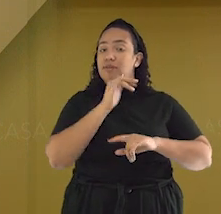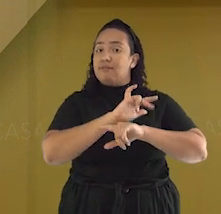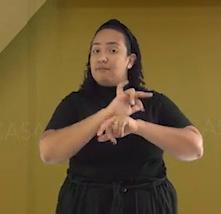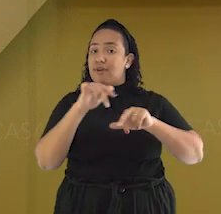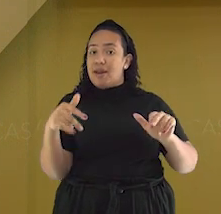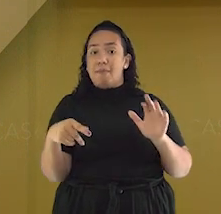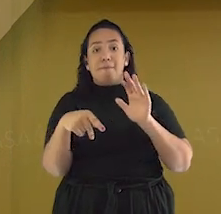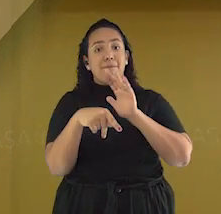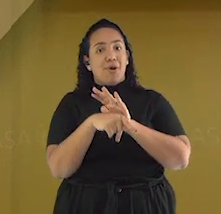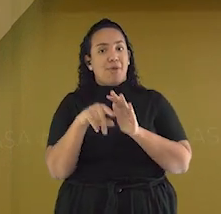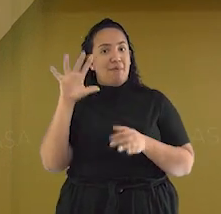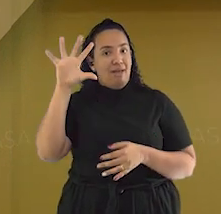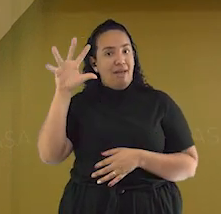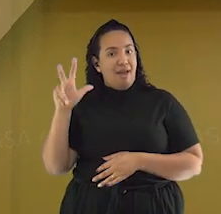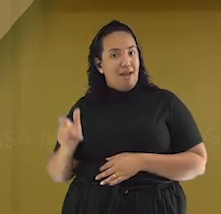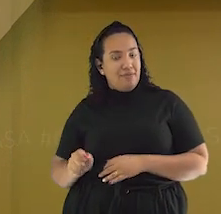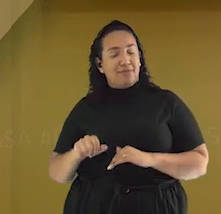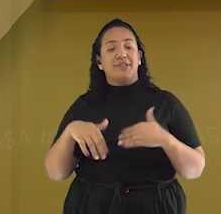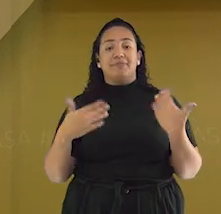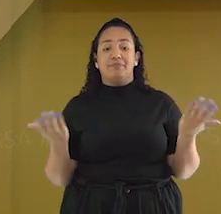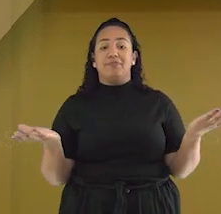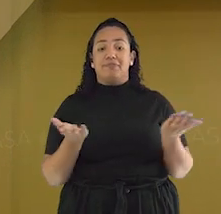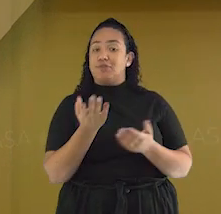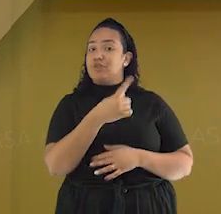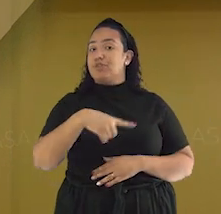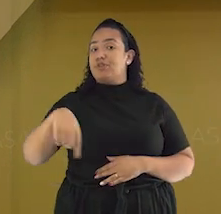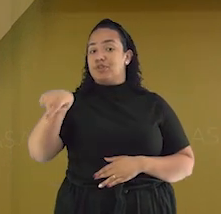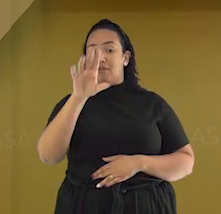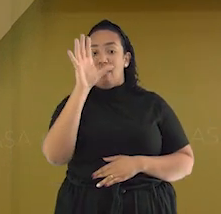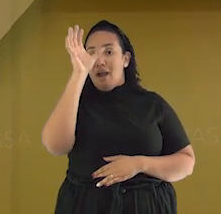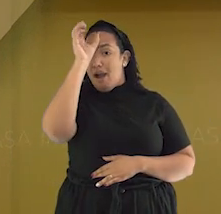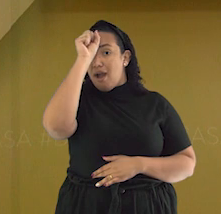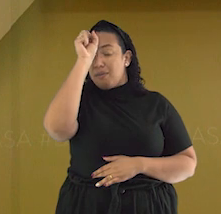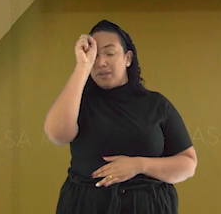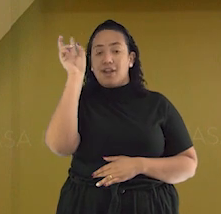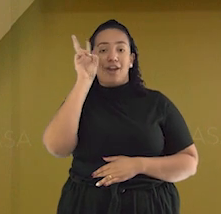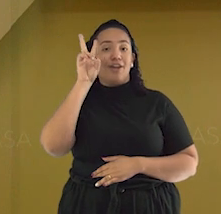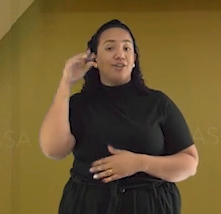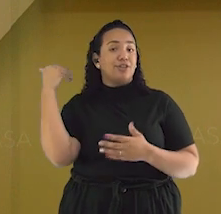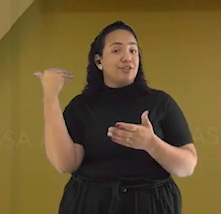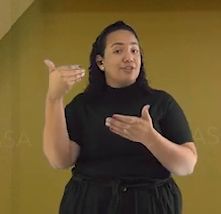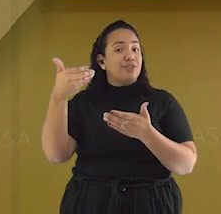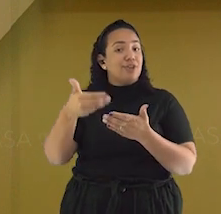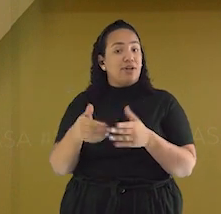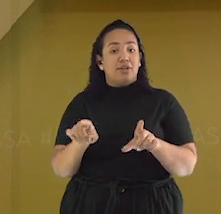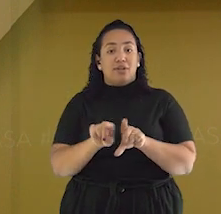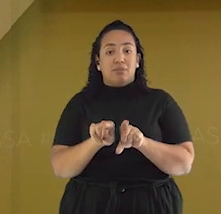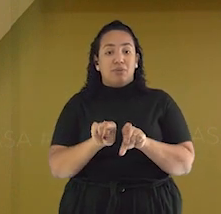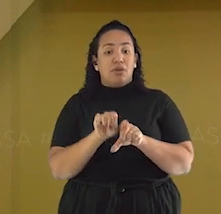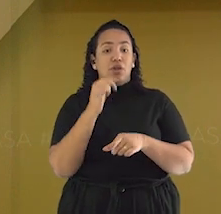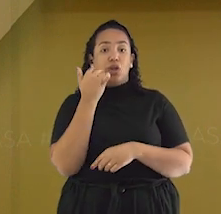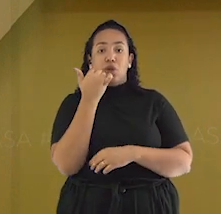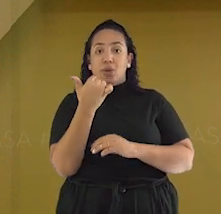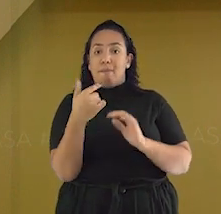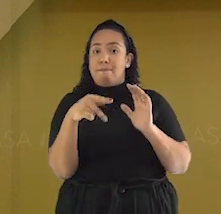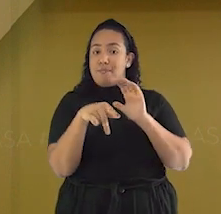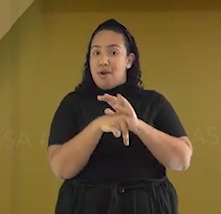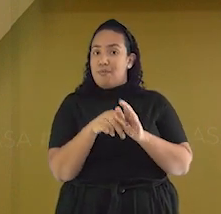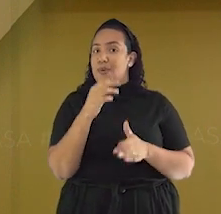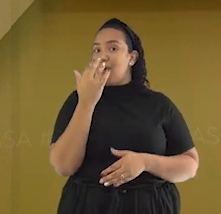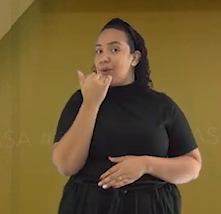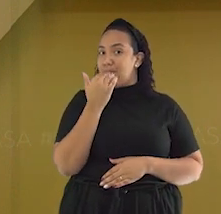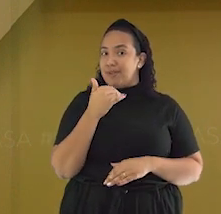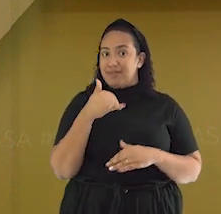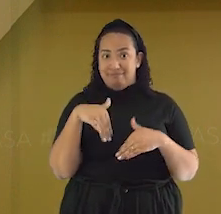africanas. Hoje iremos aprender sobre a importância histórica e também nutricional delas. Tá a de